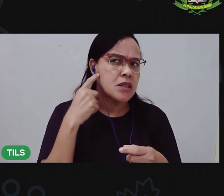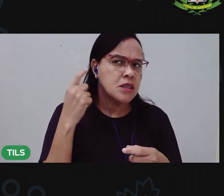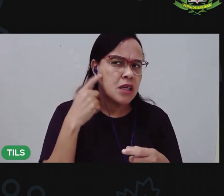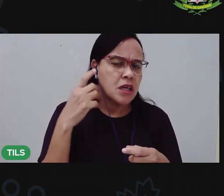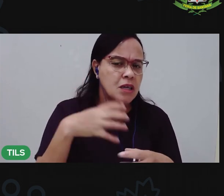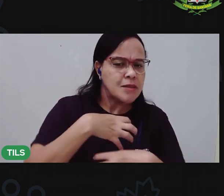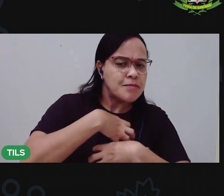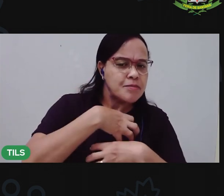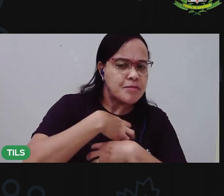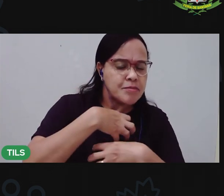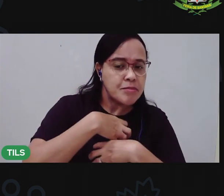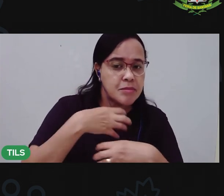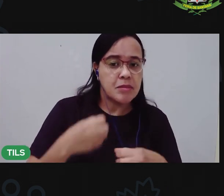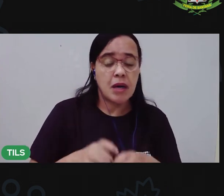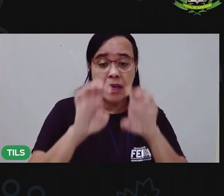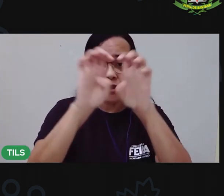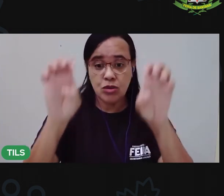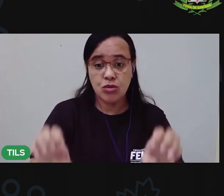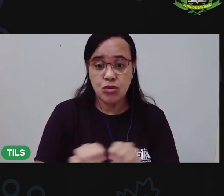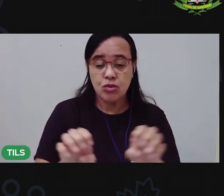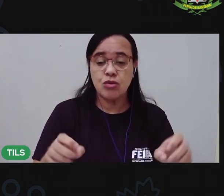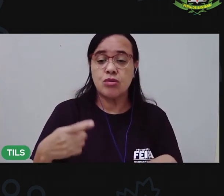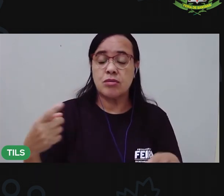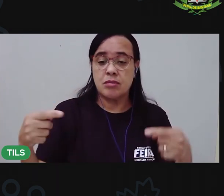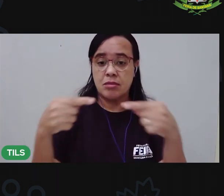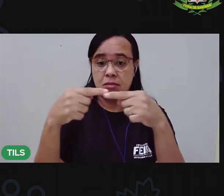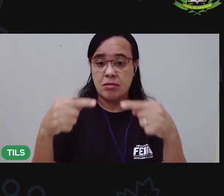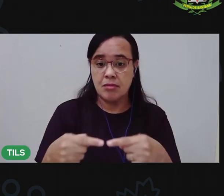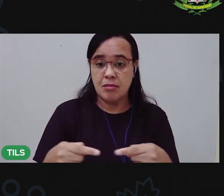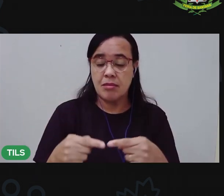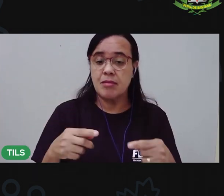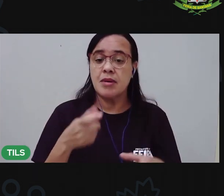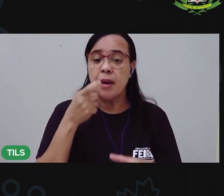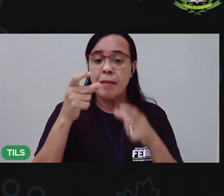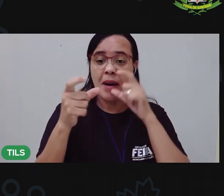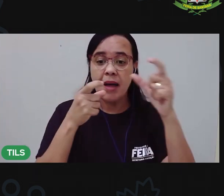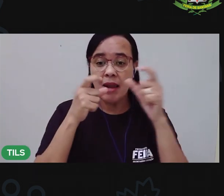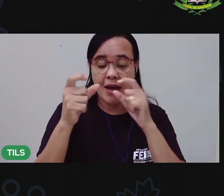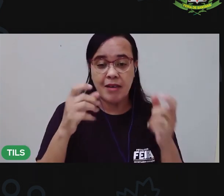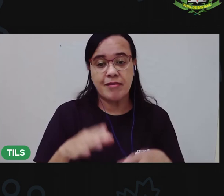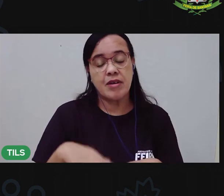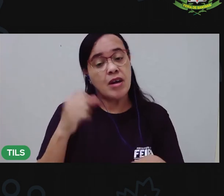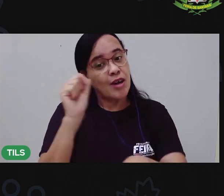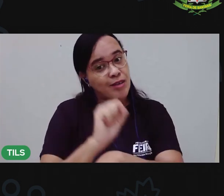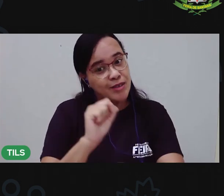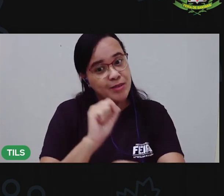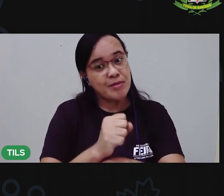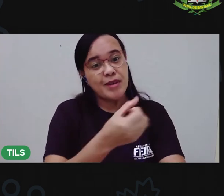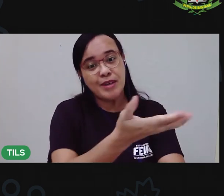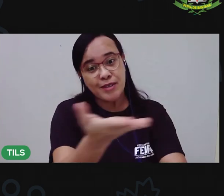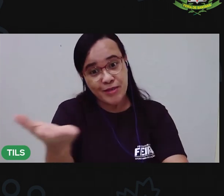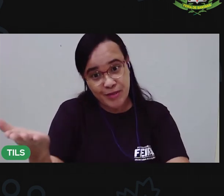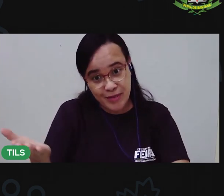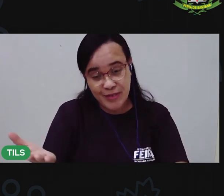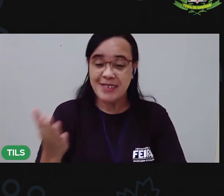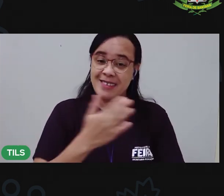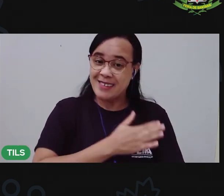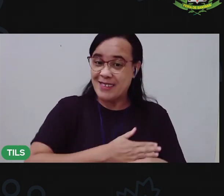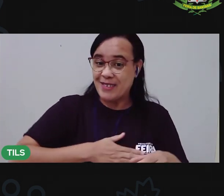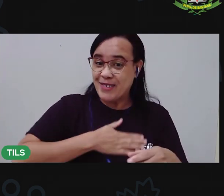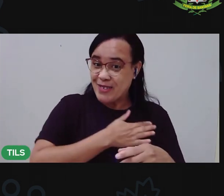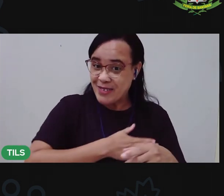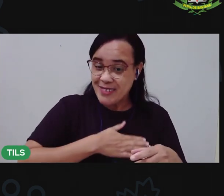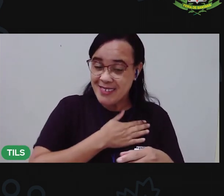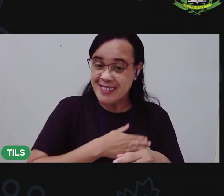completa Da palavra Espero que você tenha gostado Da nossa aula Registra para mim Aí no